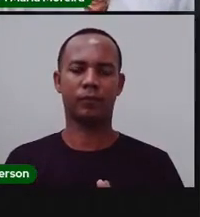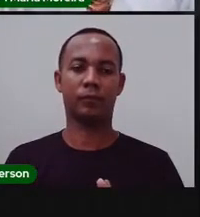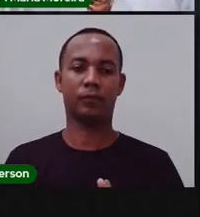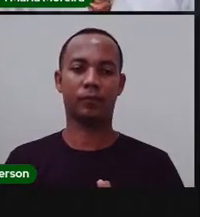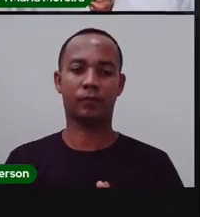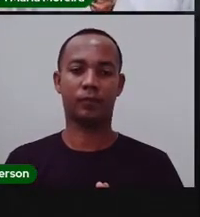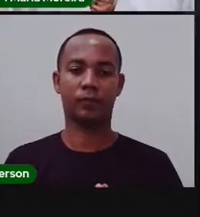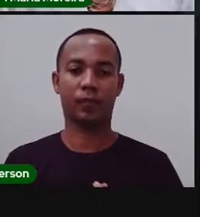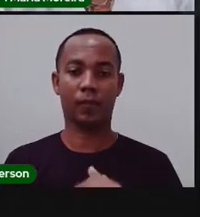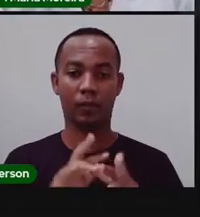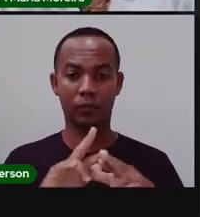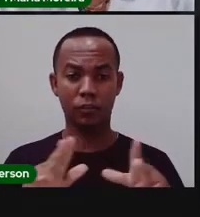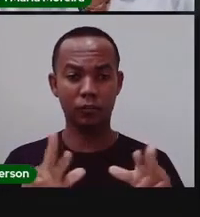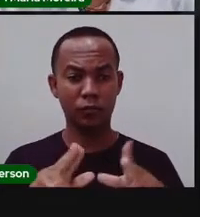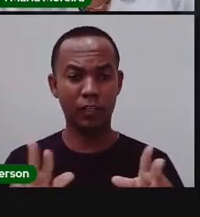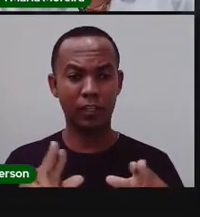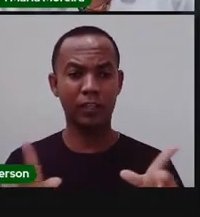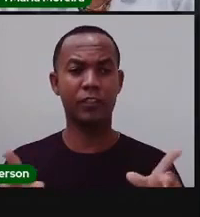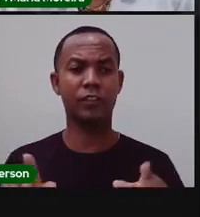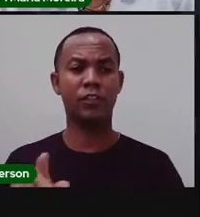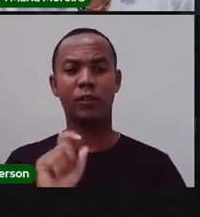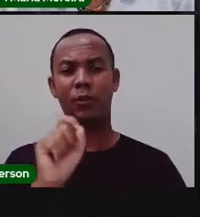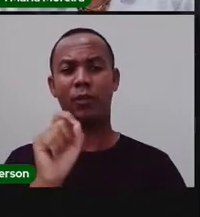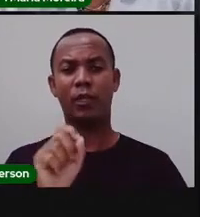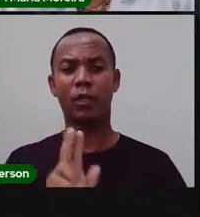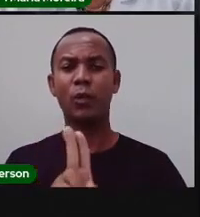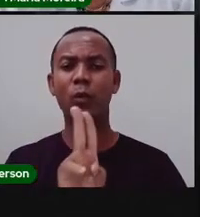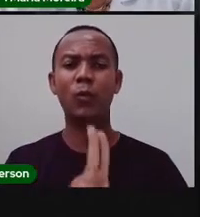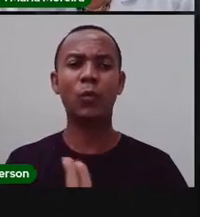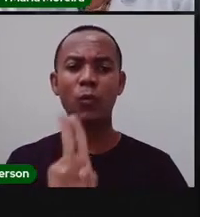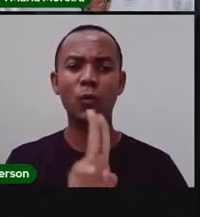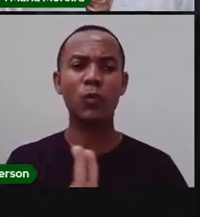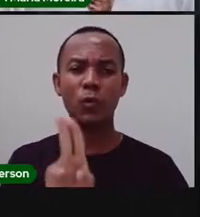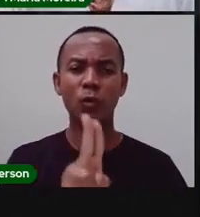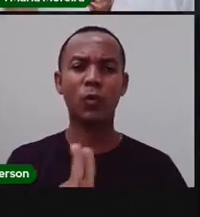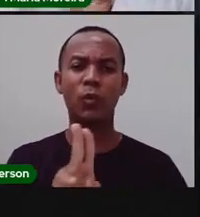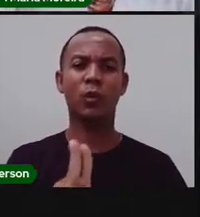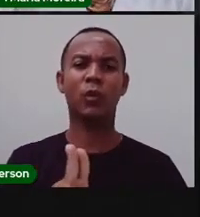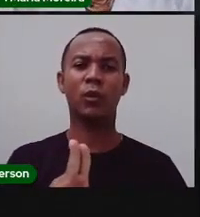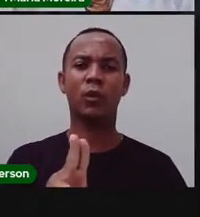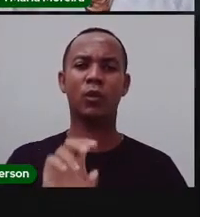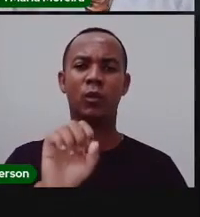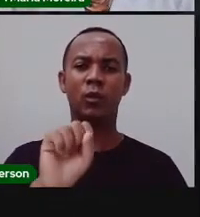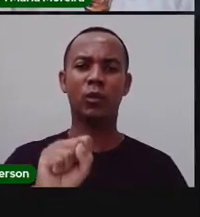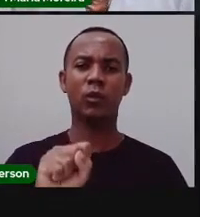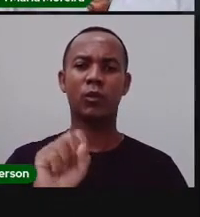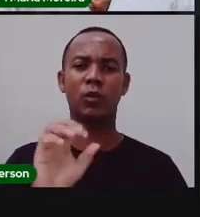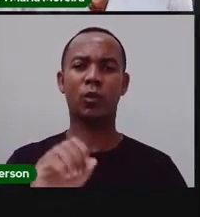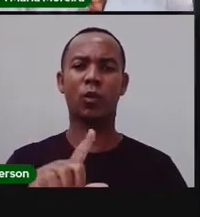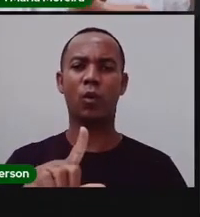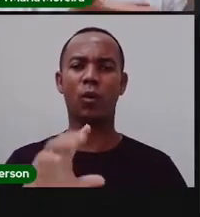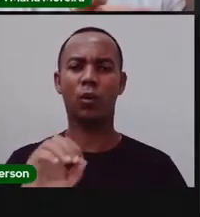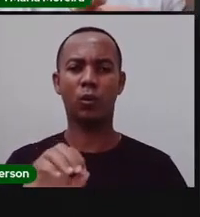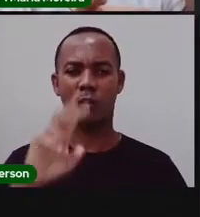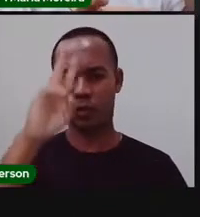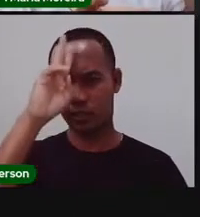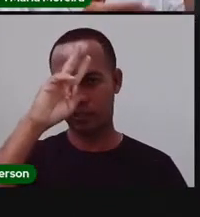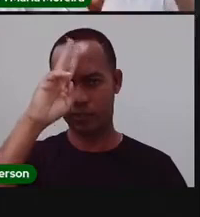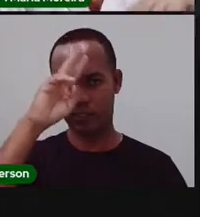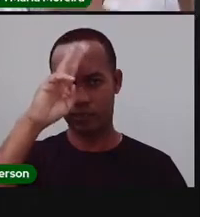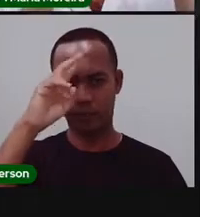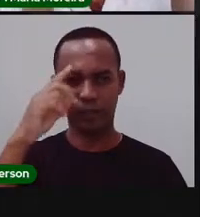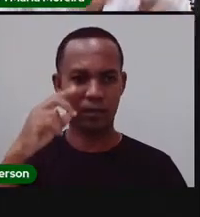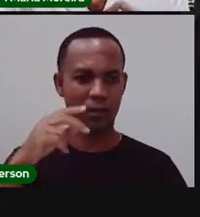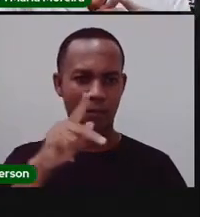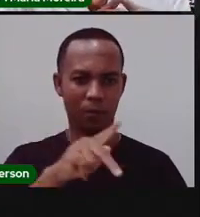Bom, os diferentes usos do solo. Lembra também que na aula passada, para mostrar aquele pote de